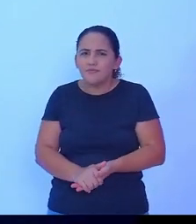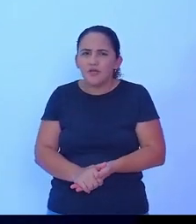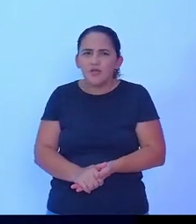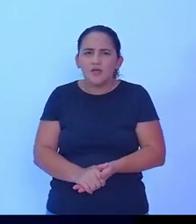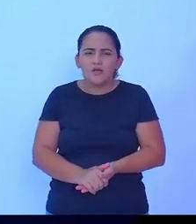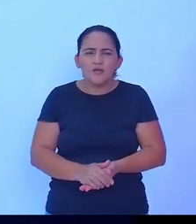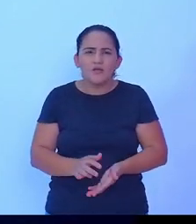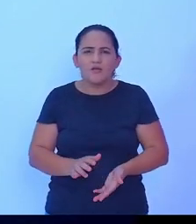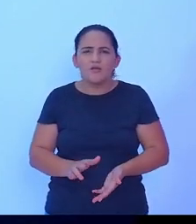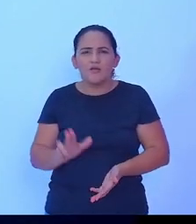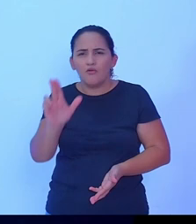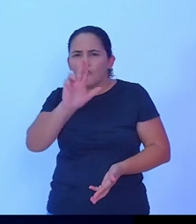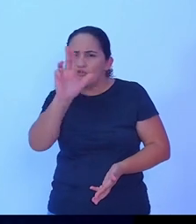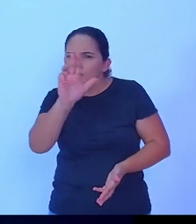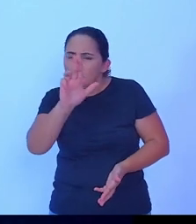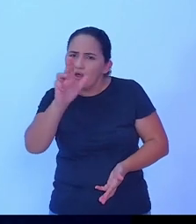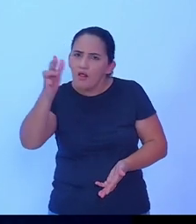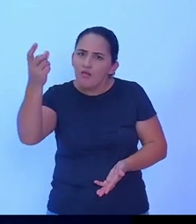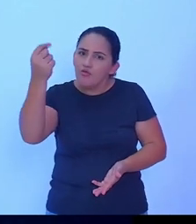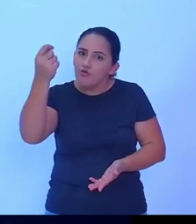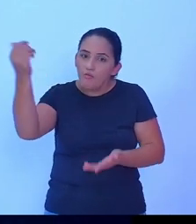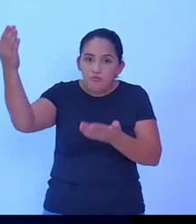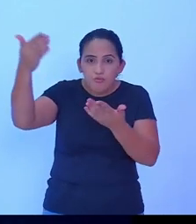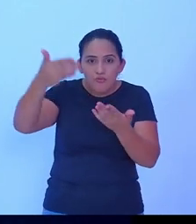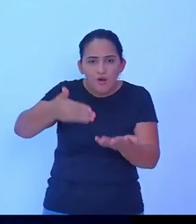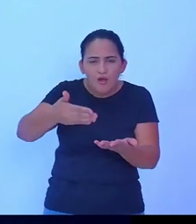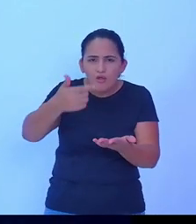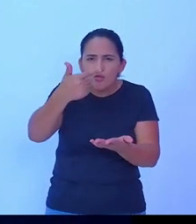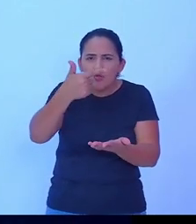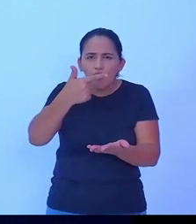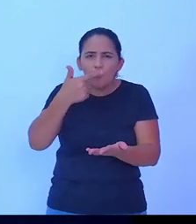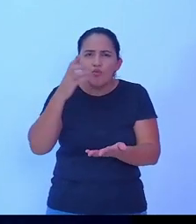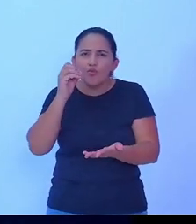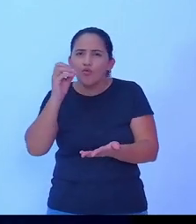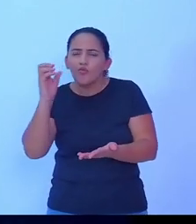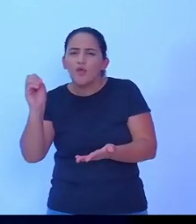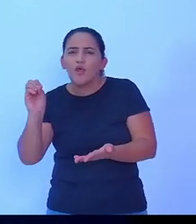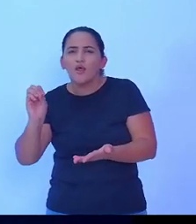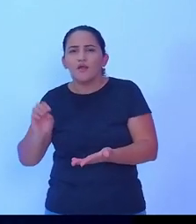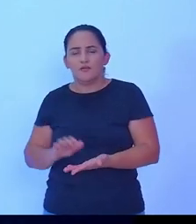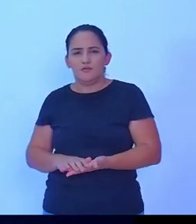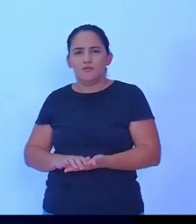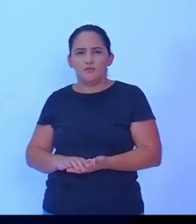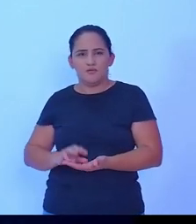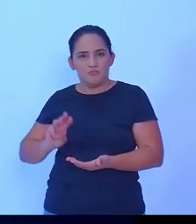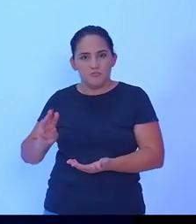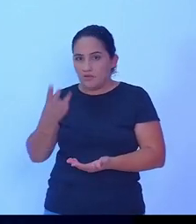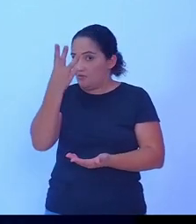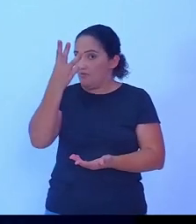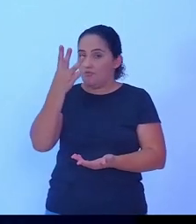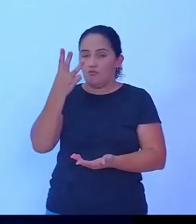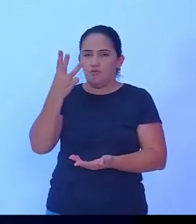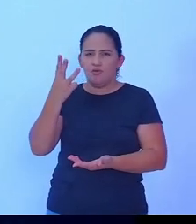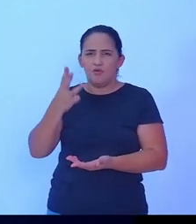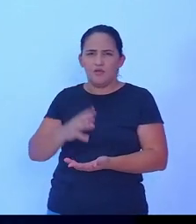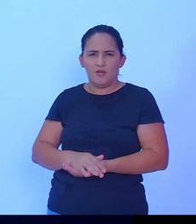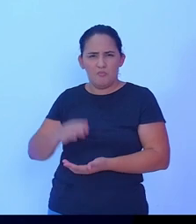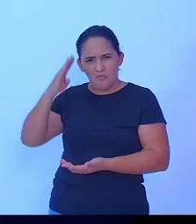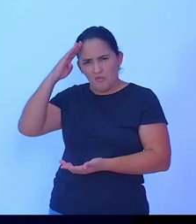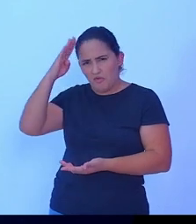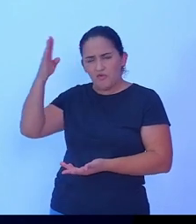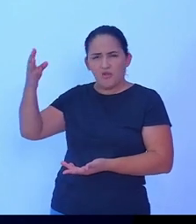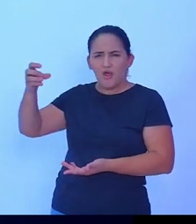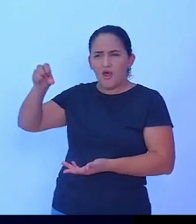o governo federal mandou quase 200 milhões, o outro anterior mandou só 90. Então, o que acontece?